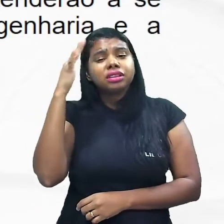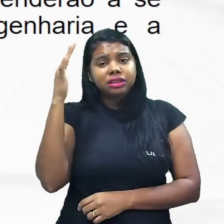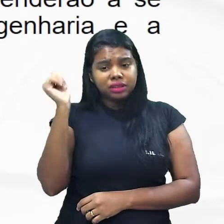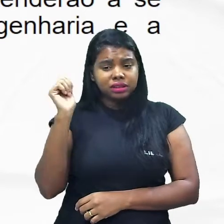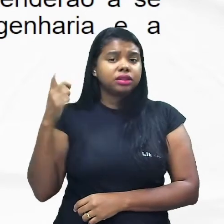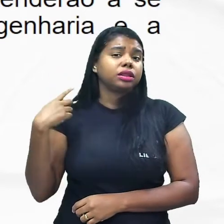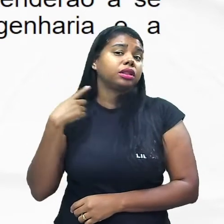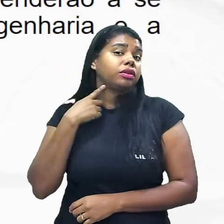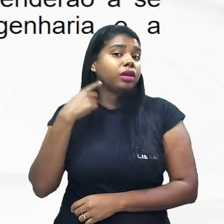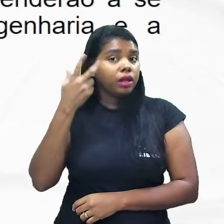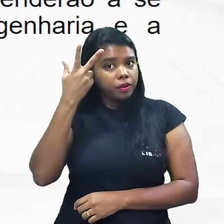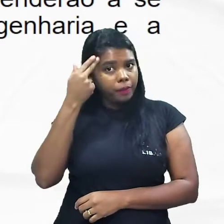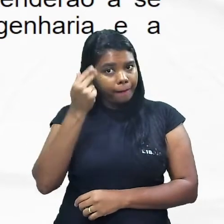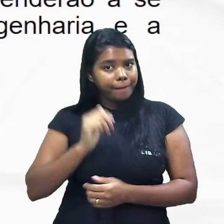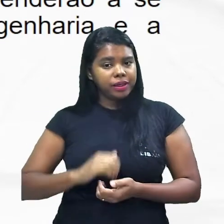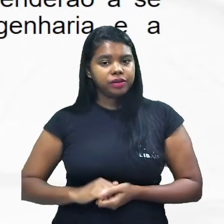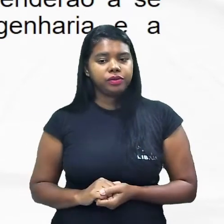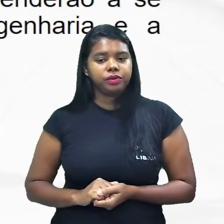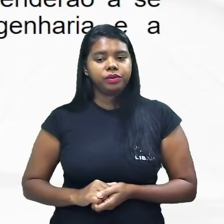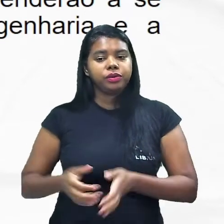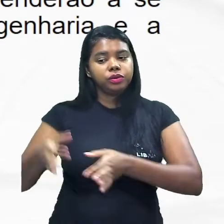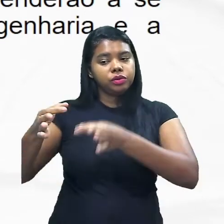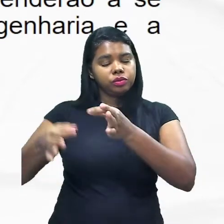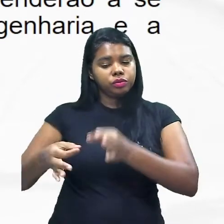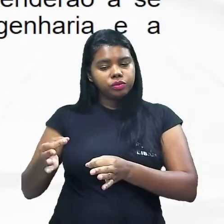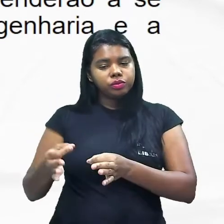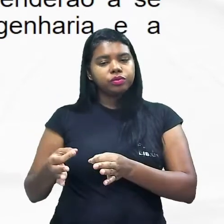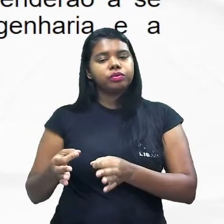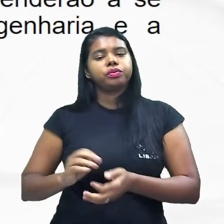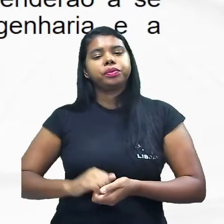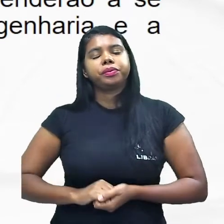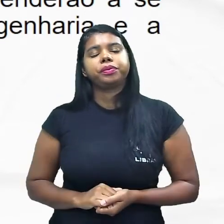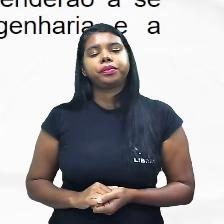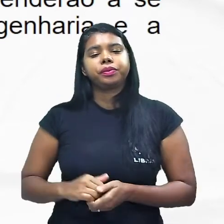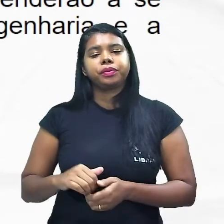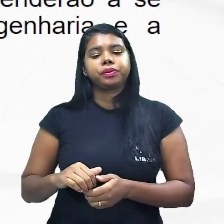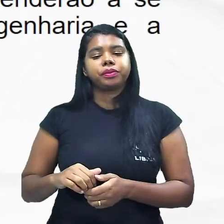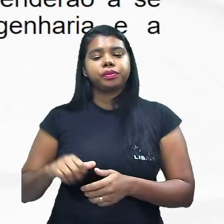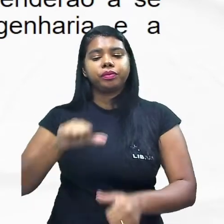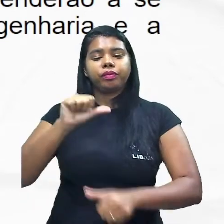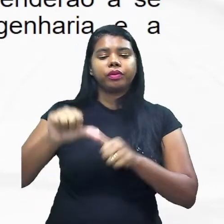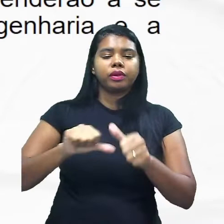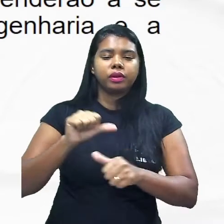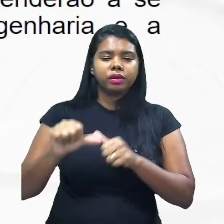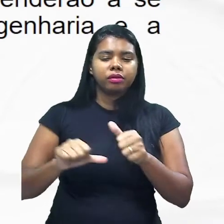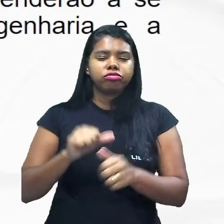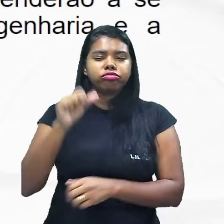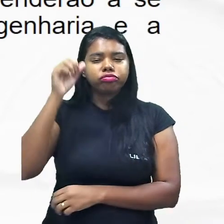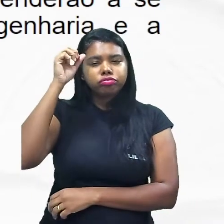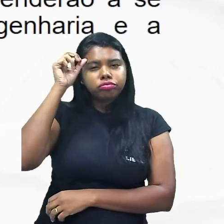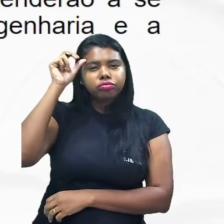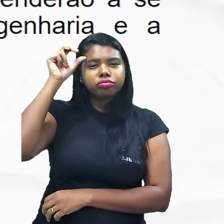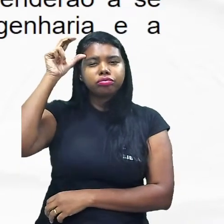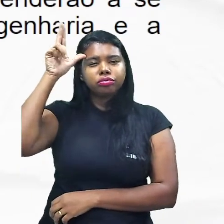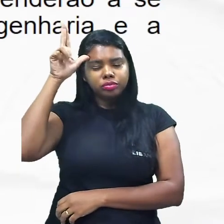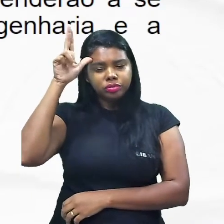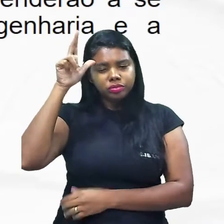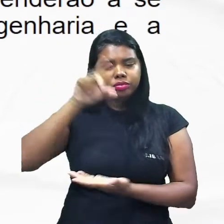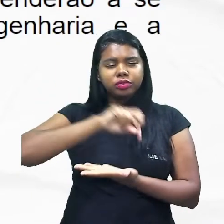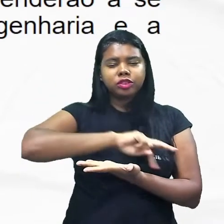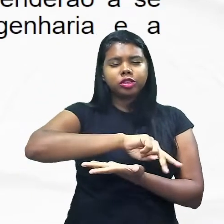advogado mesmo na essência jurídica com a revolução da inteligência artificial muitas áreas